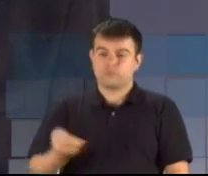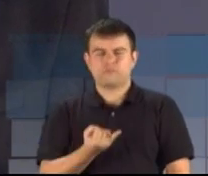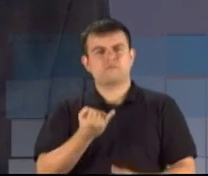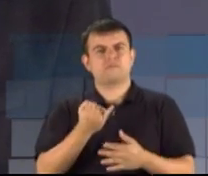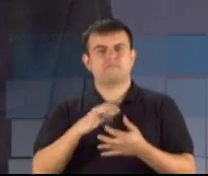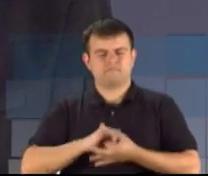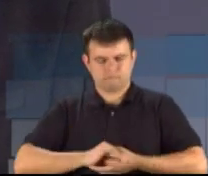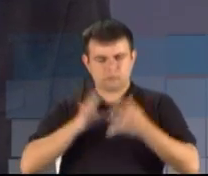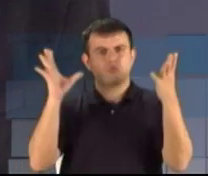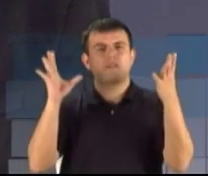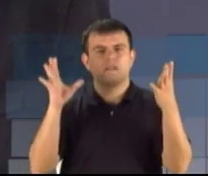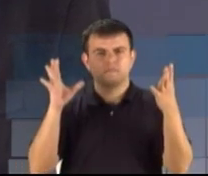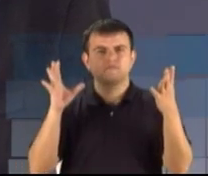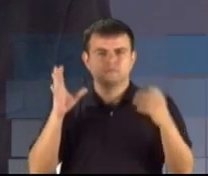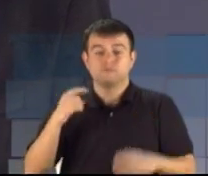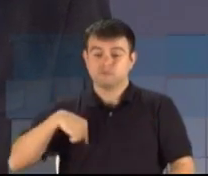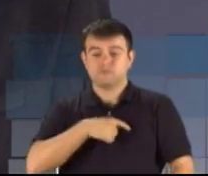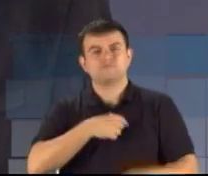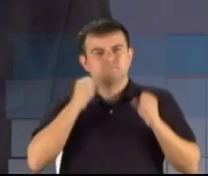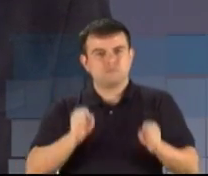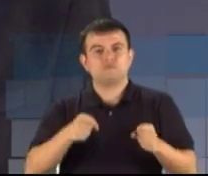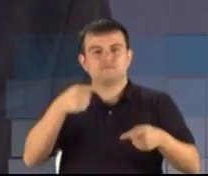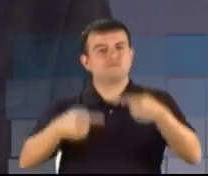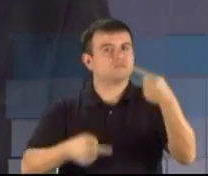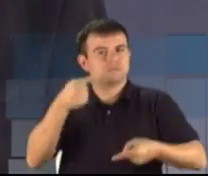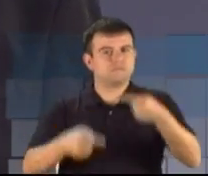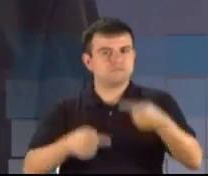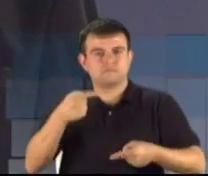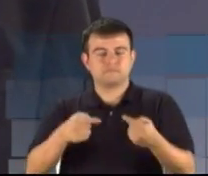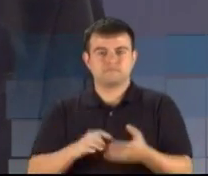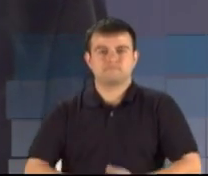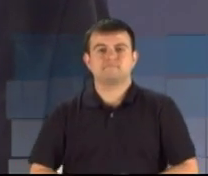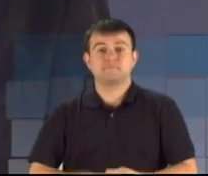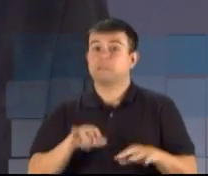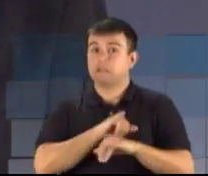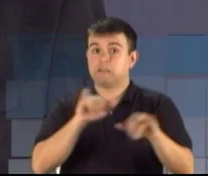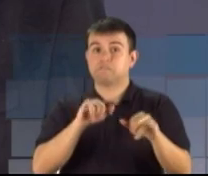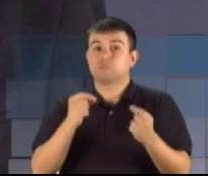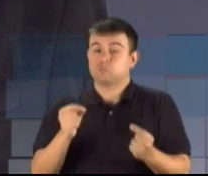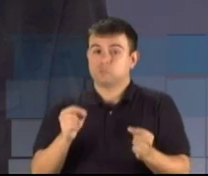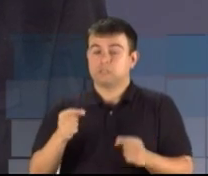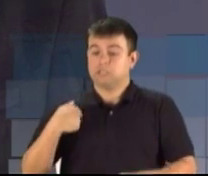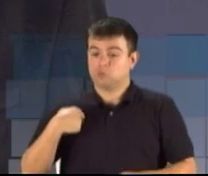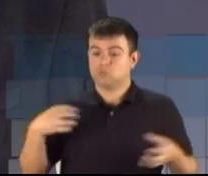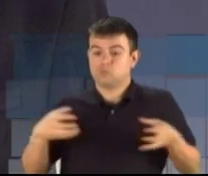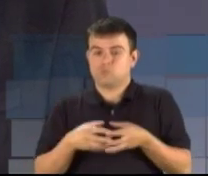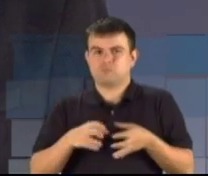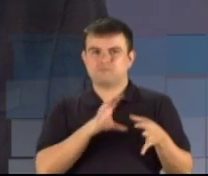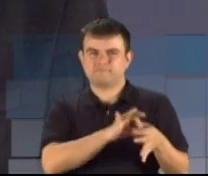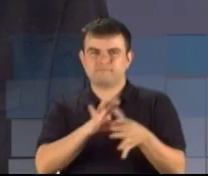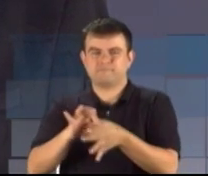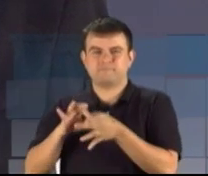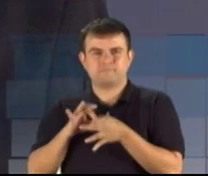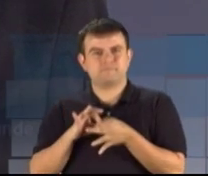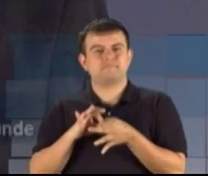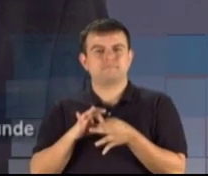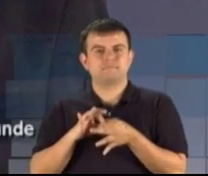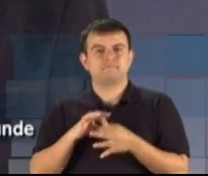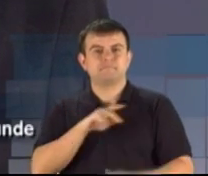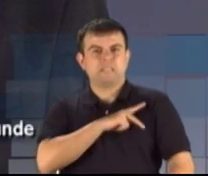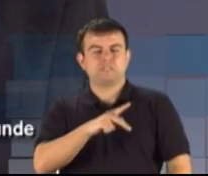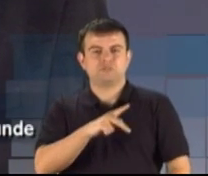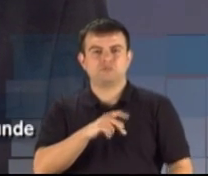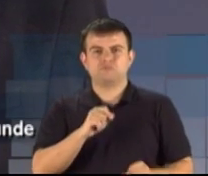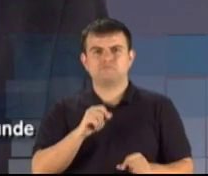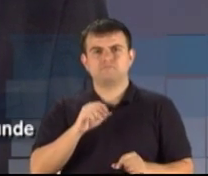possibilitar nós fazermos esse debate. E dizer que eu faço parte da coligação que tem a S.U. Neves, 45, do